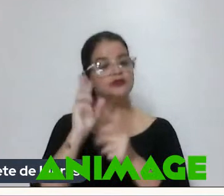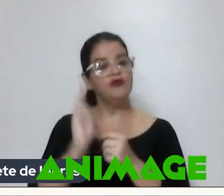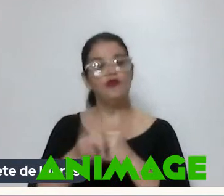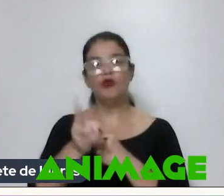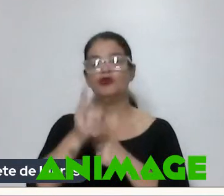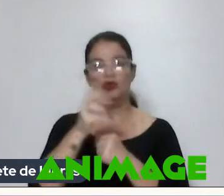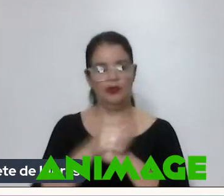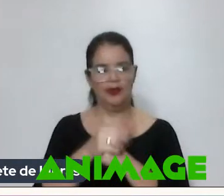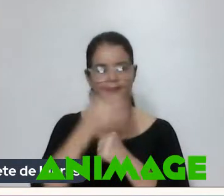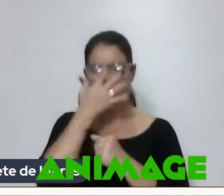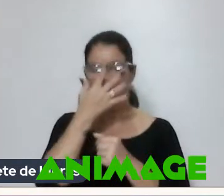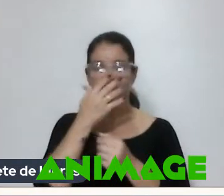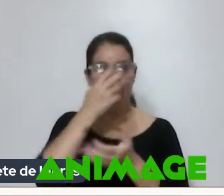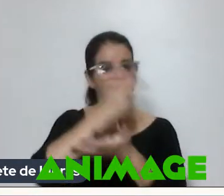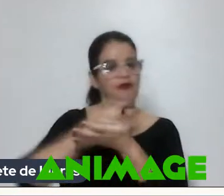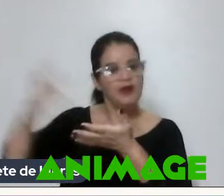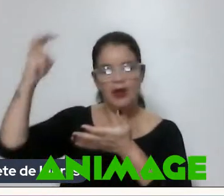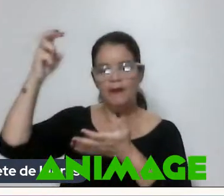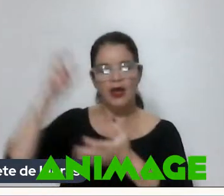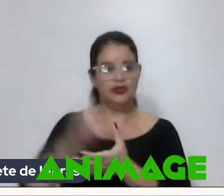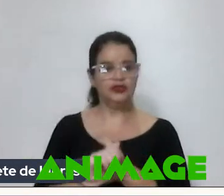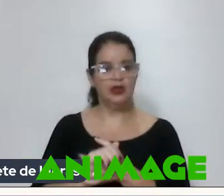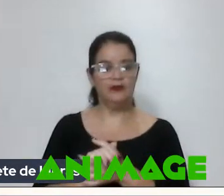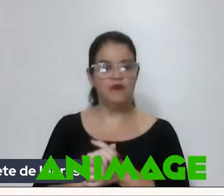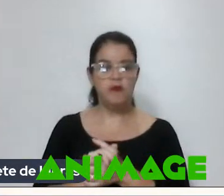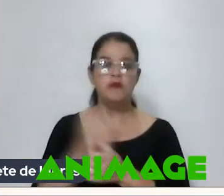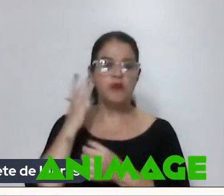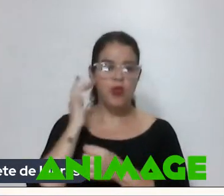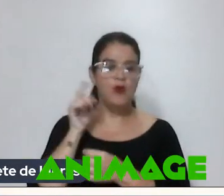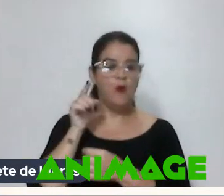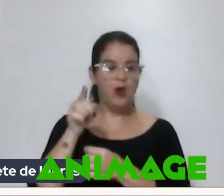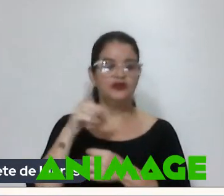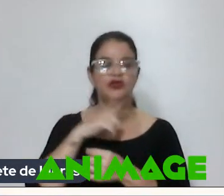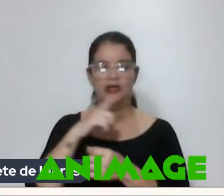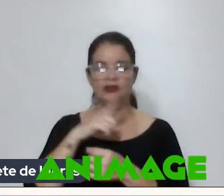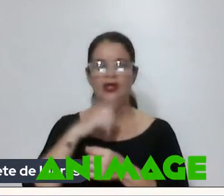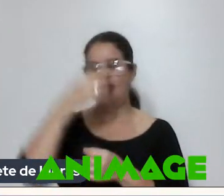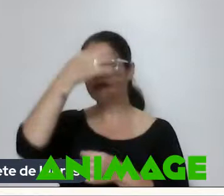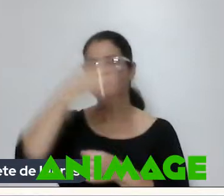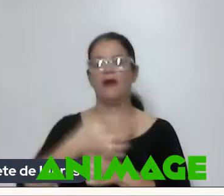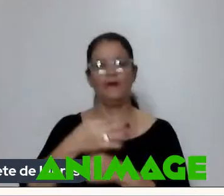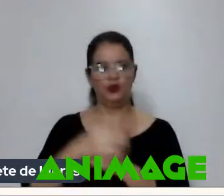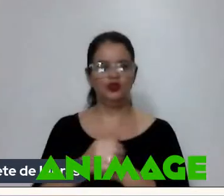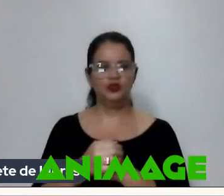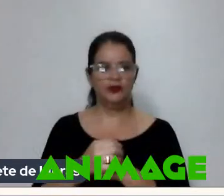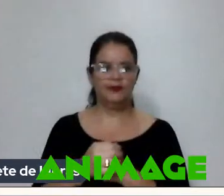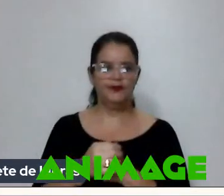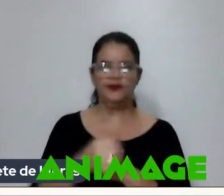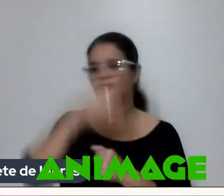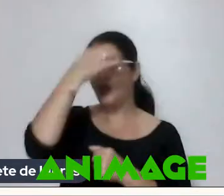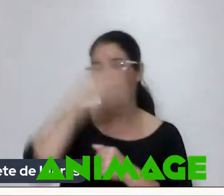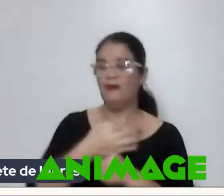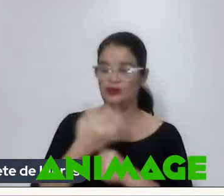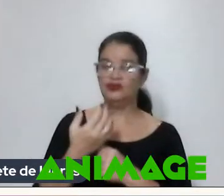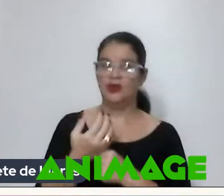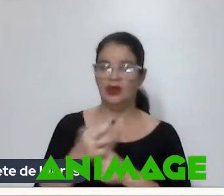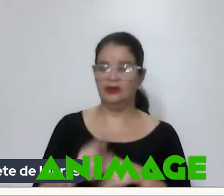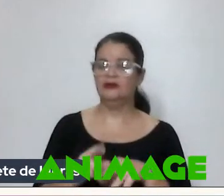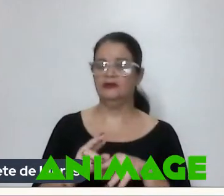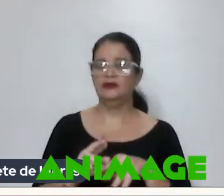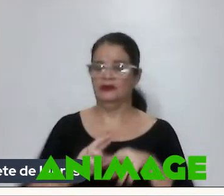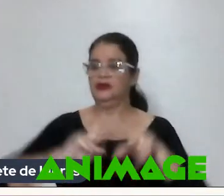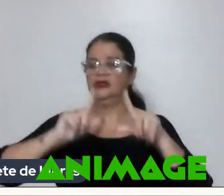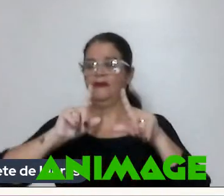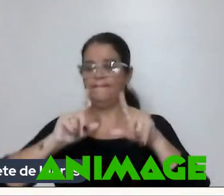Vira a página Então eu acho Que ele tem Essa postura Que é uma postura Punk Digamos assim